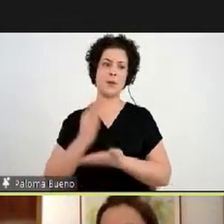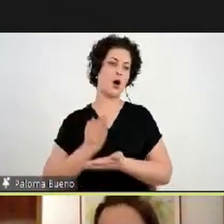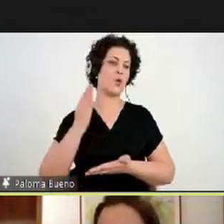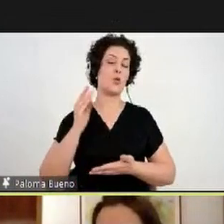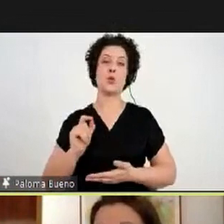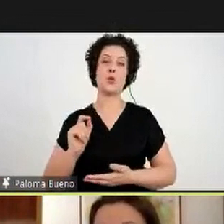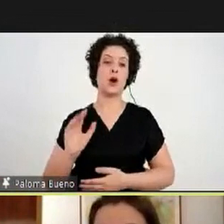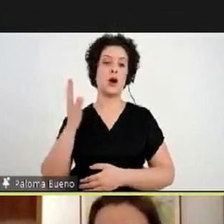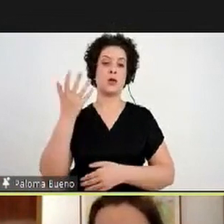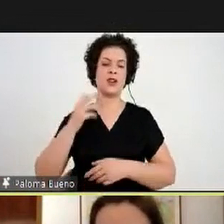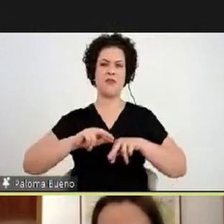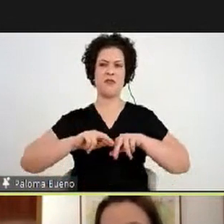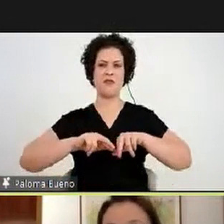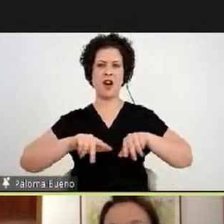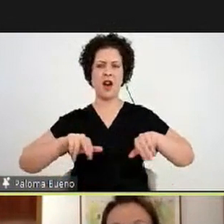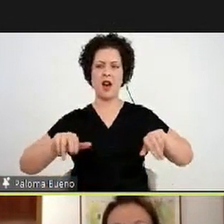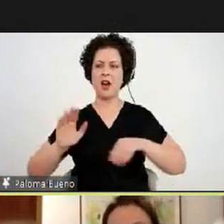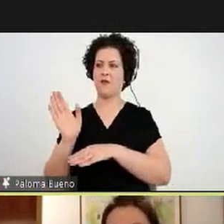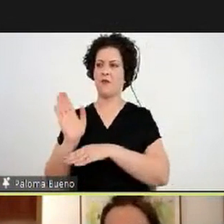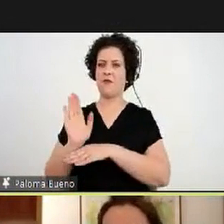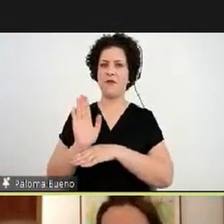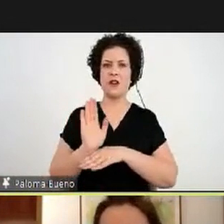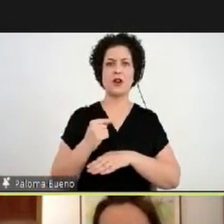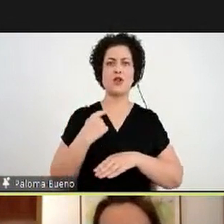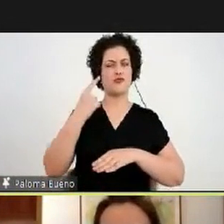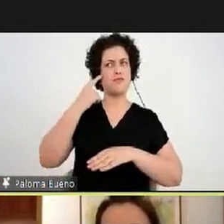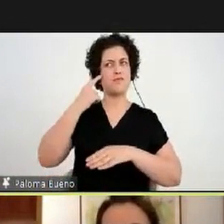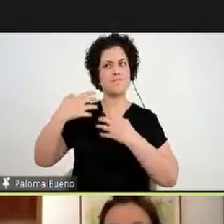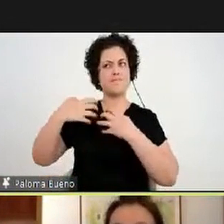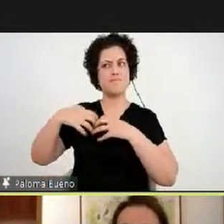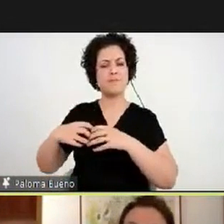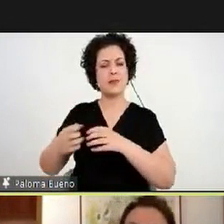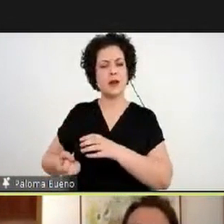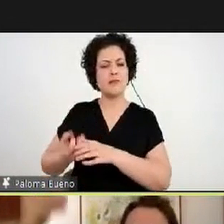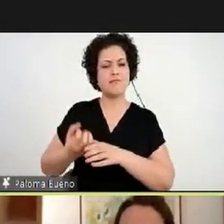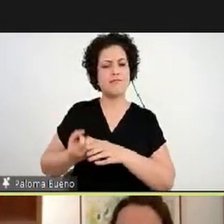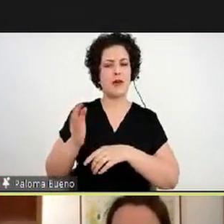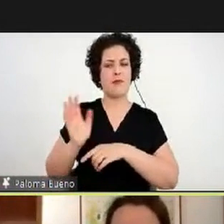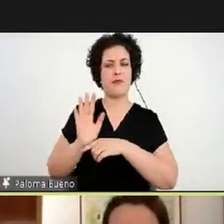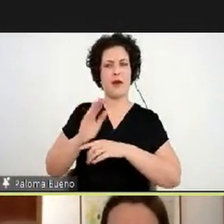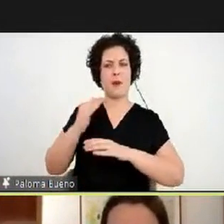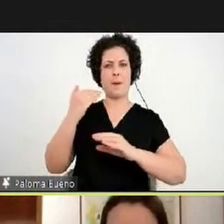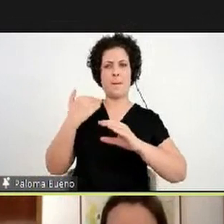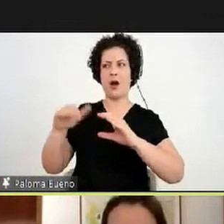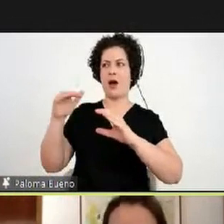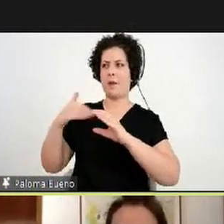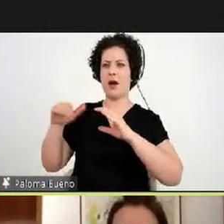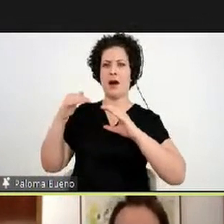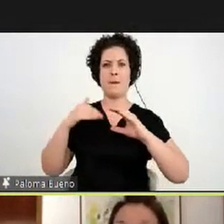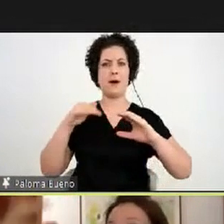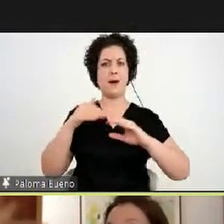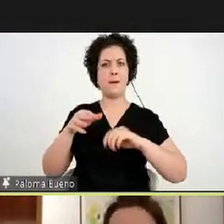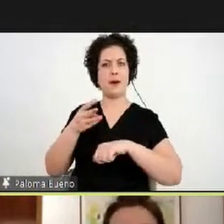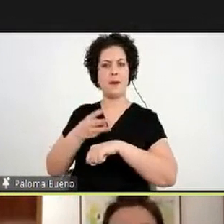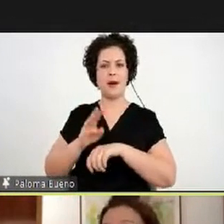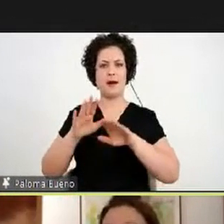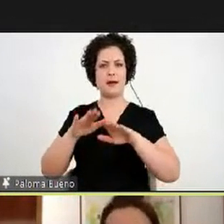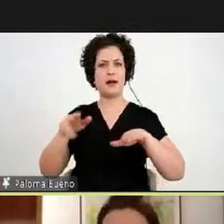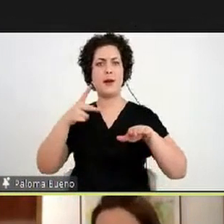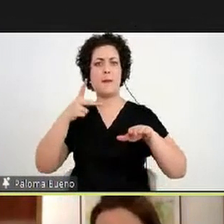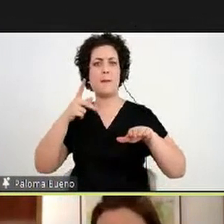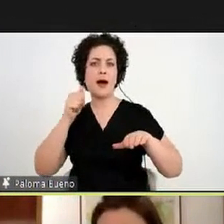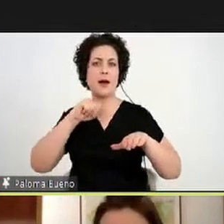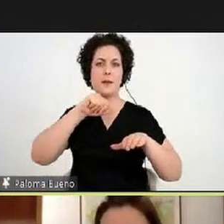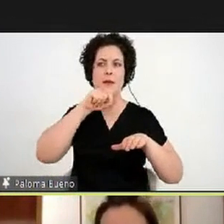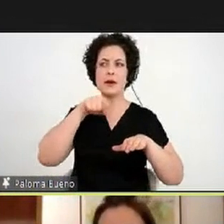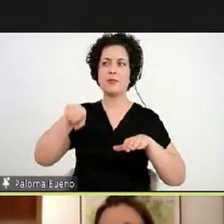a produção de vários vídeos sobre esse trabalho e foram enviados para os pais das crianças para eles resgatarem, entender